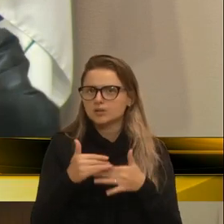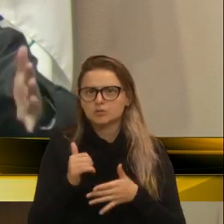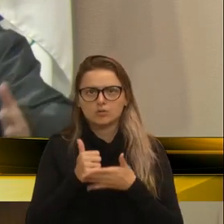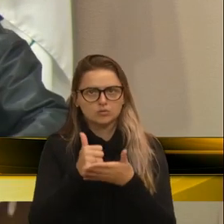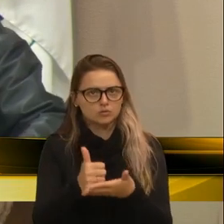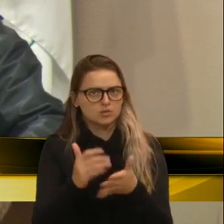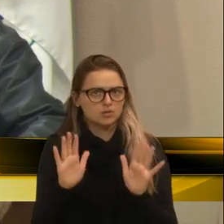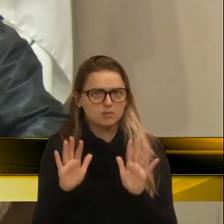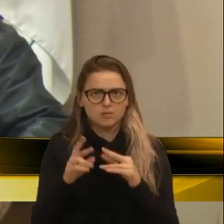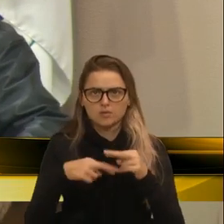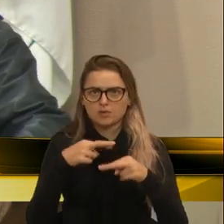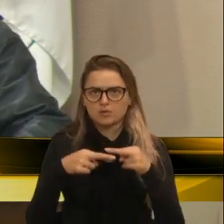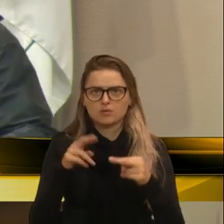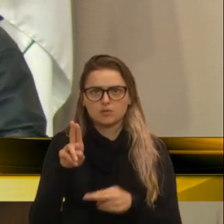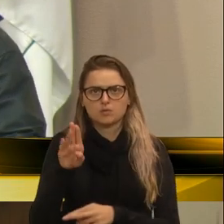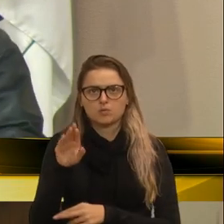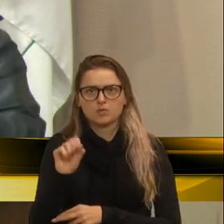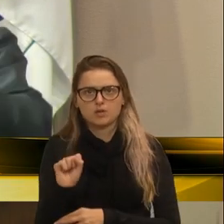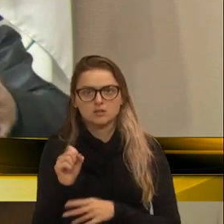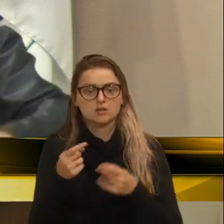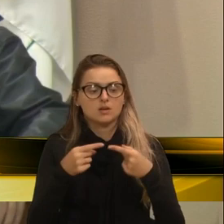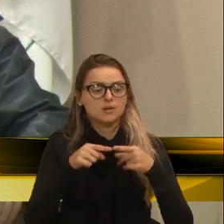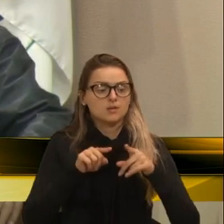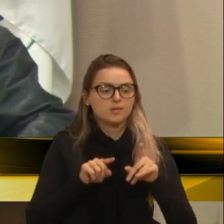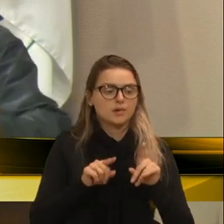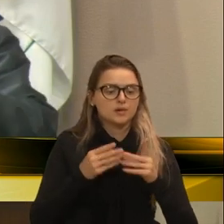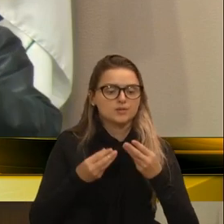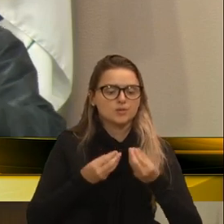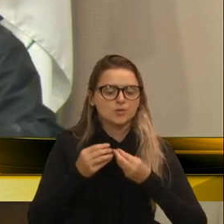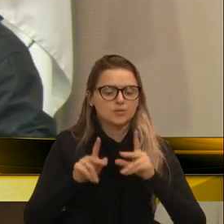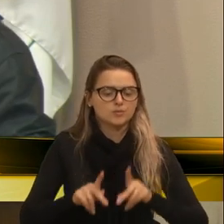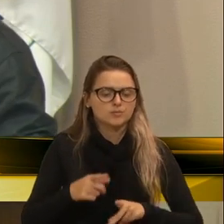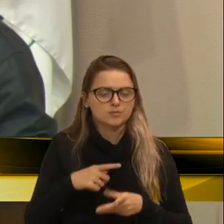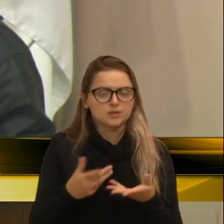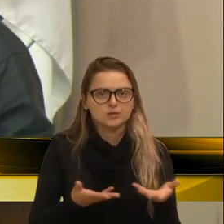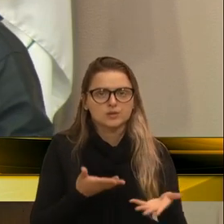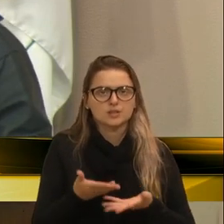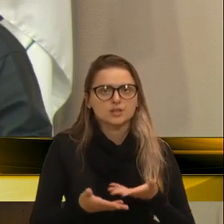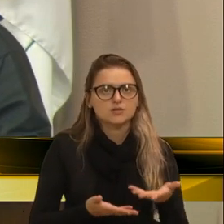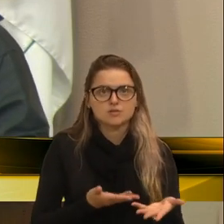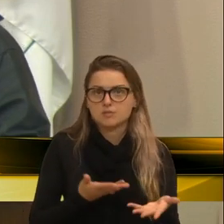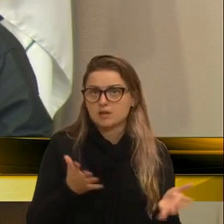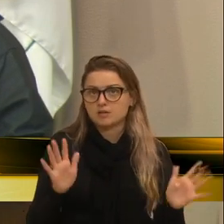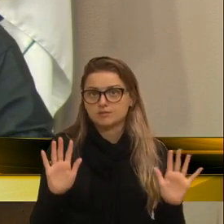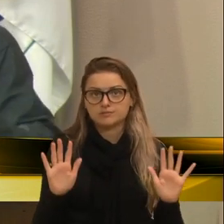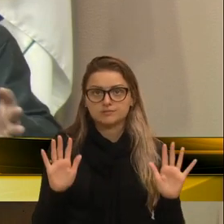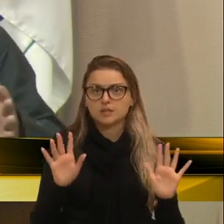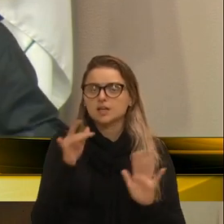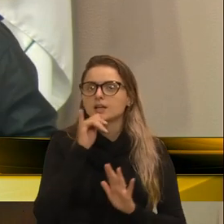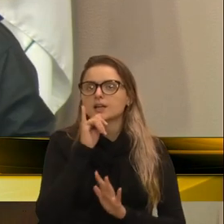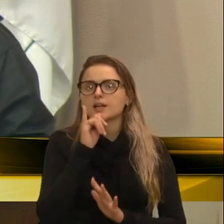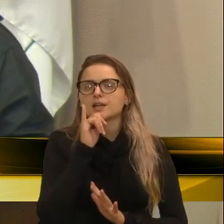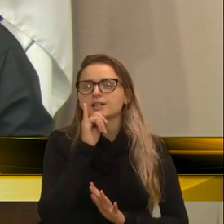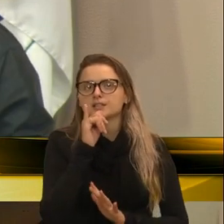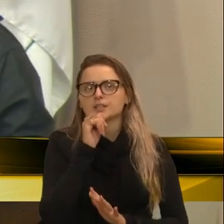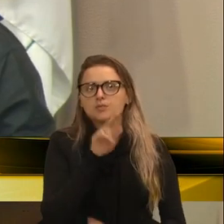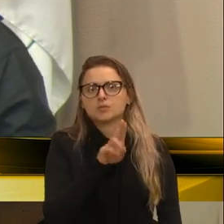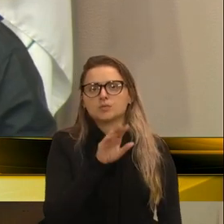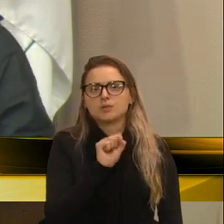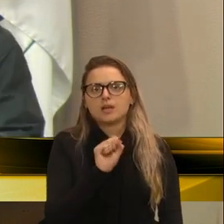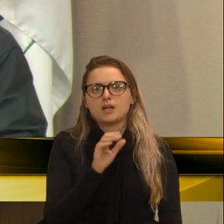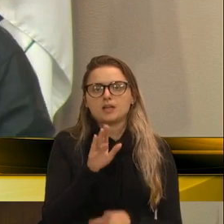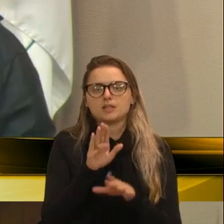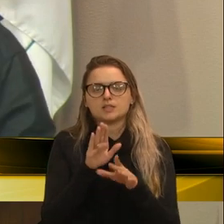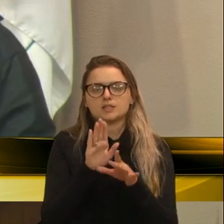é que é contra? Agora, para onde vai as pessoas? Vamos dar o exemplo do UBS do Parque Oasis.